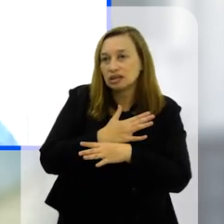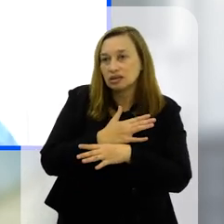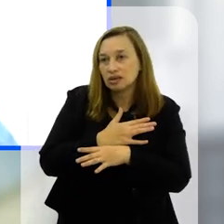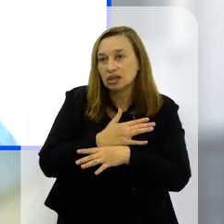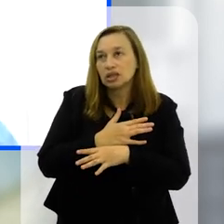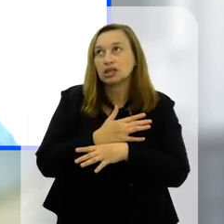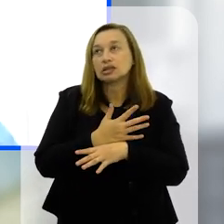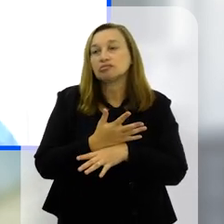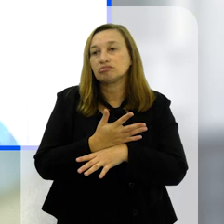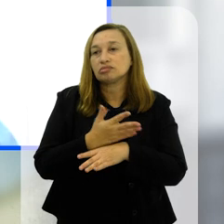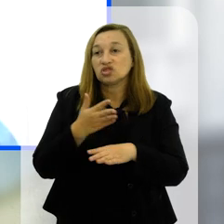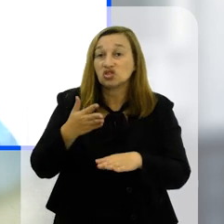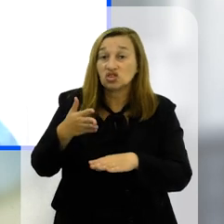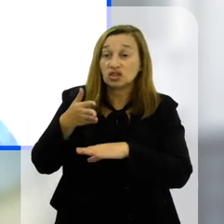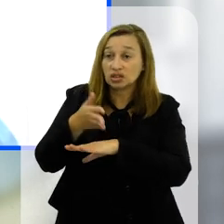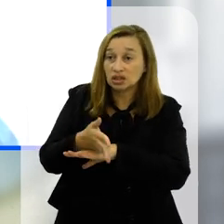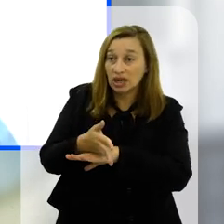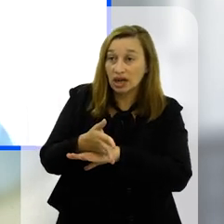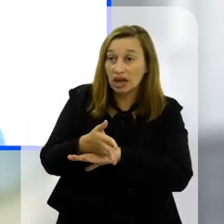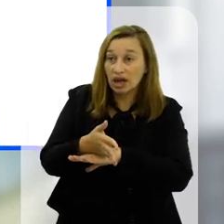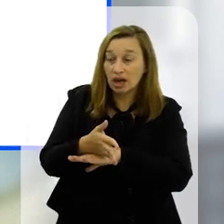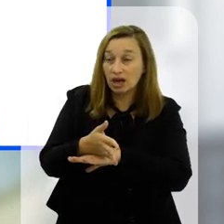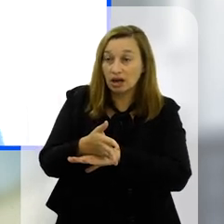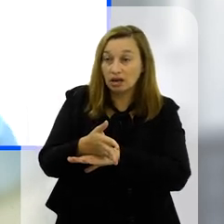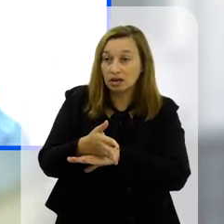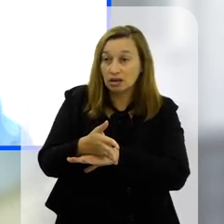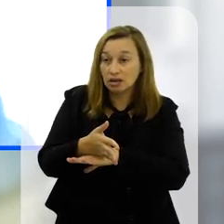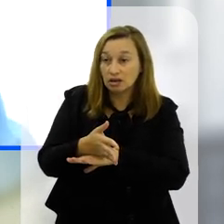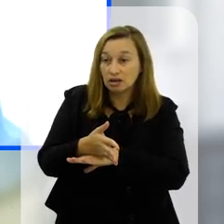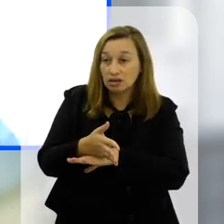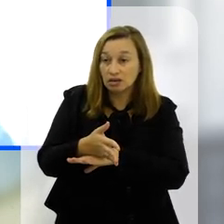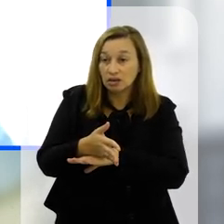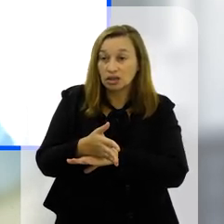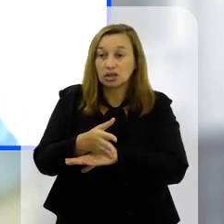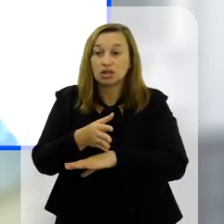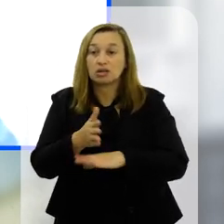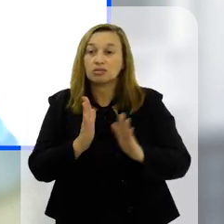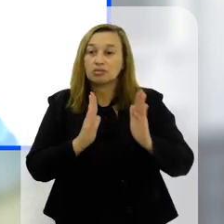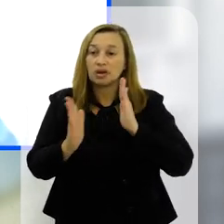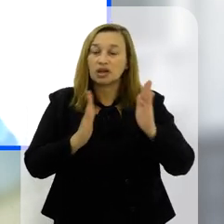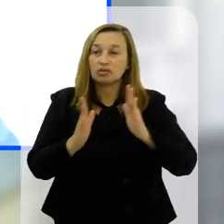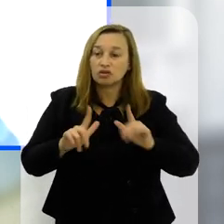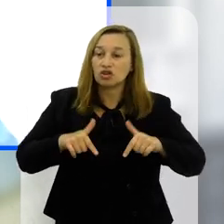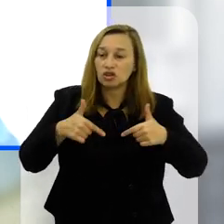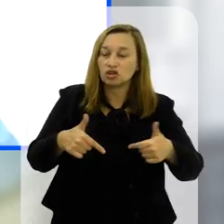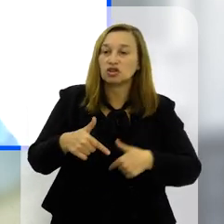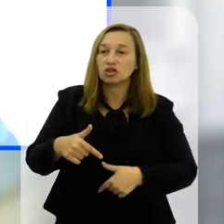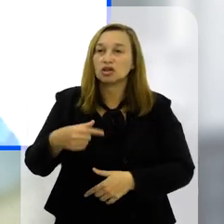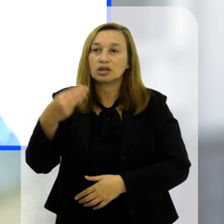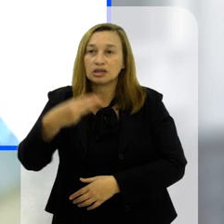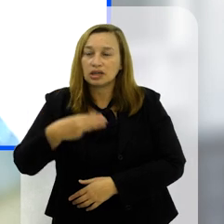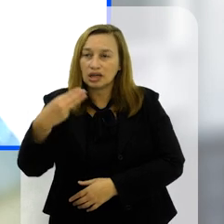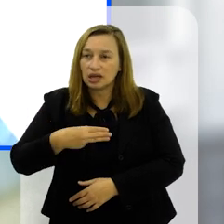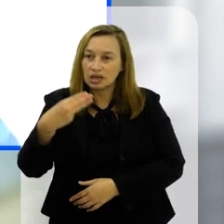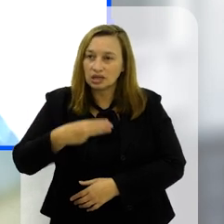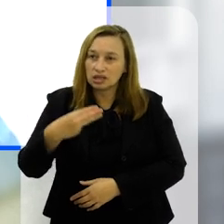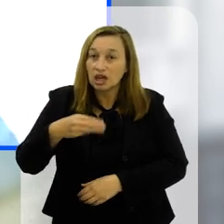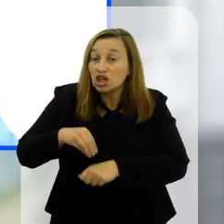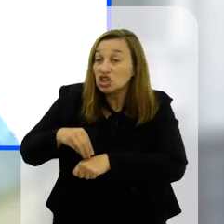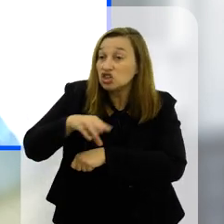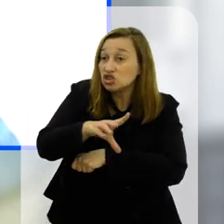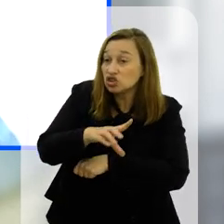tá com uma previsão ali de entrar no estágio operacional 3 o nosso centro de operações de resiliência que o COR ele